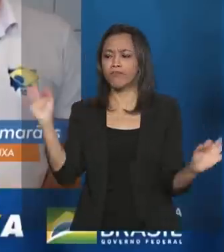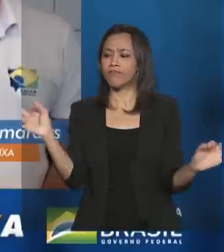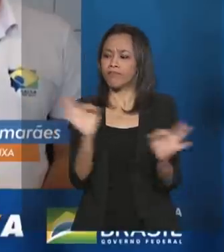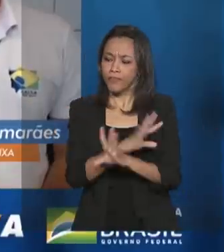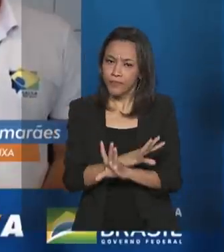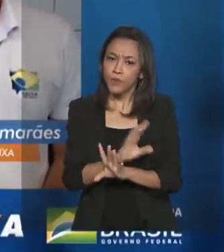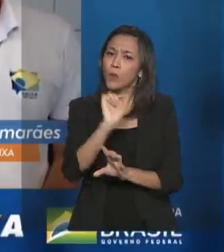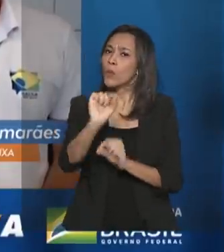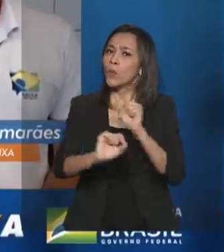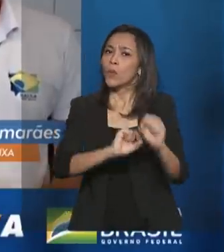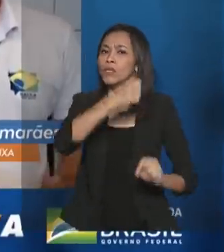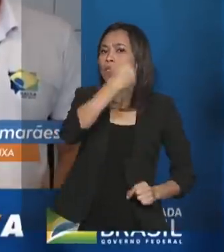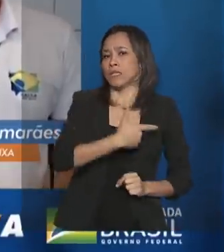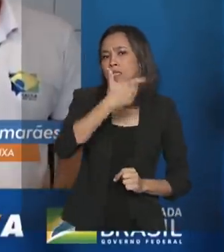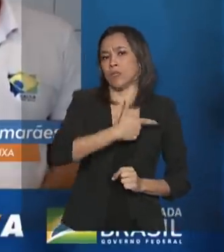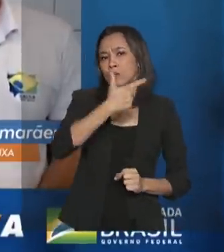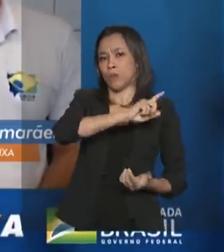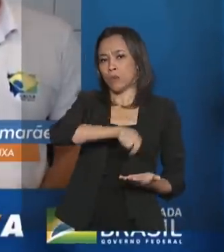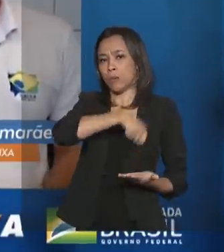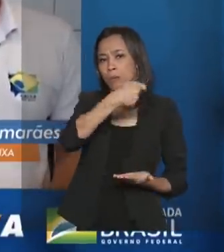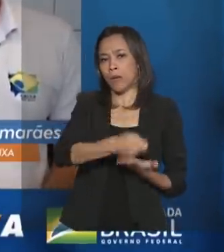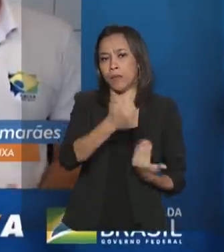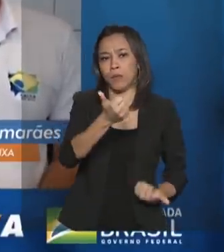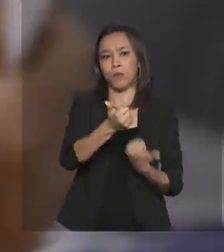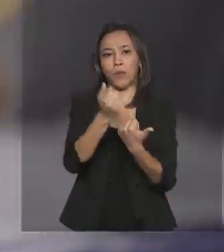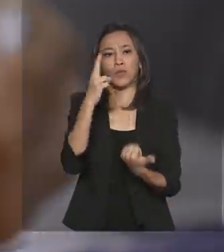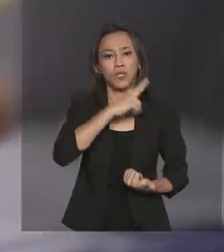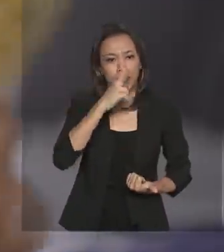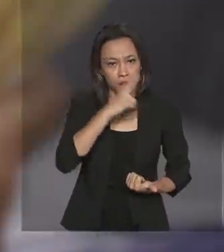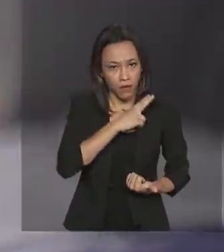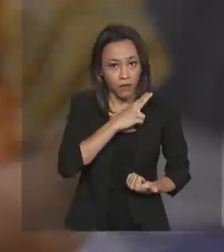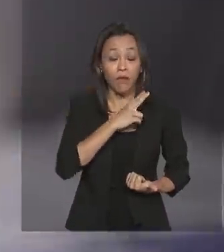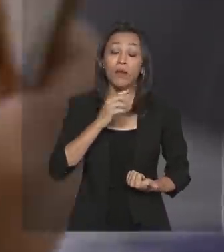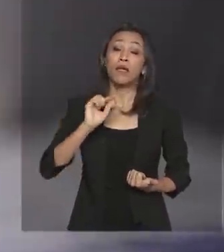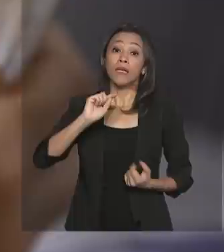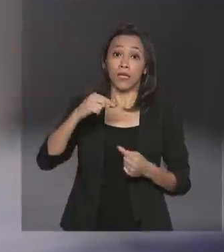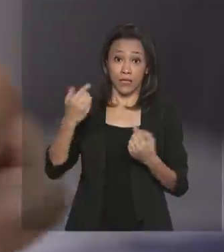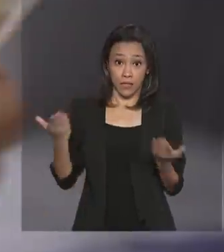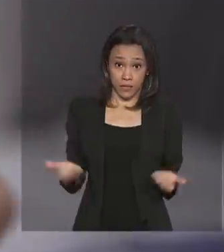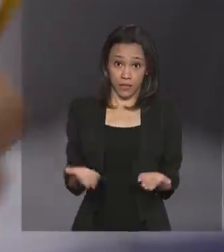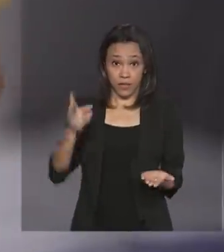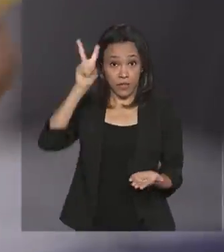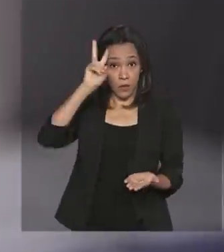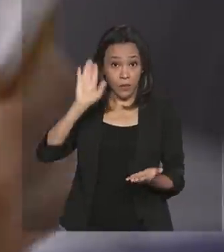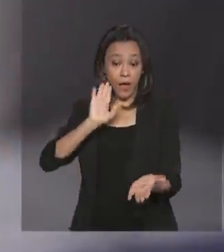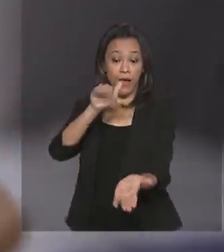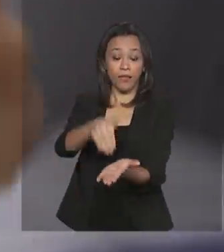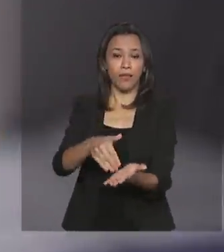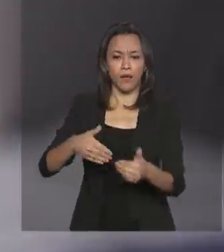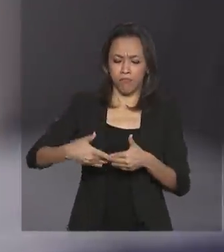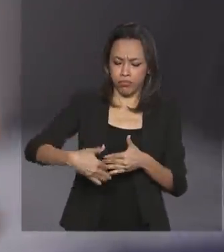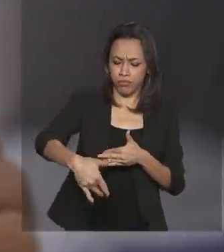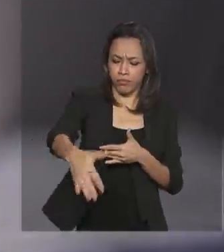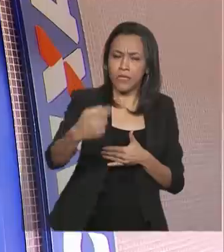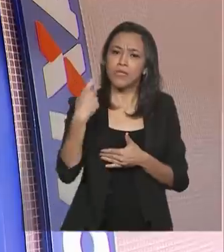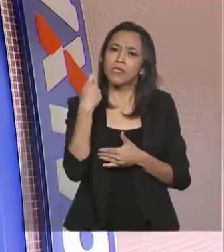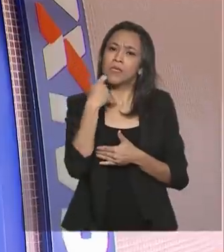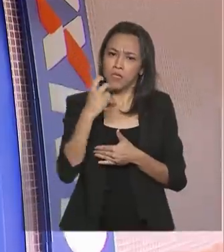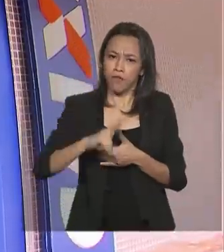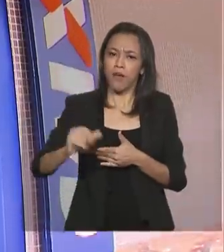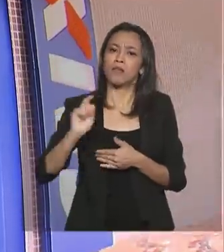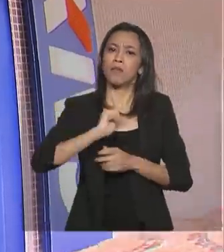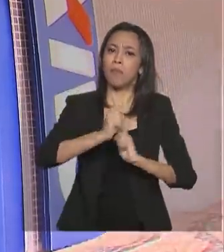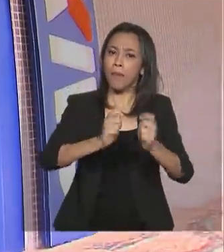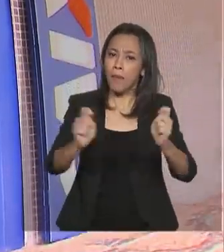referente à segunda parcela do auxílio emergencial. E desta segunda-feira até sexta serão feitos os pagamentos